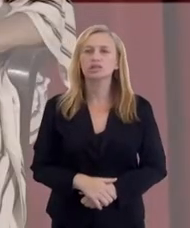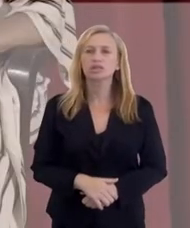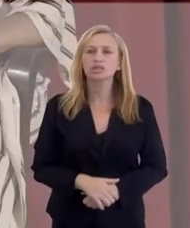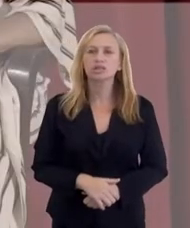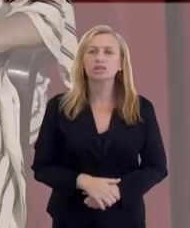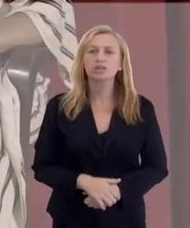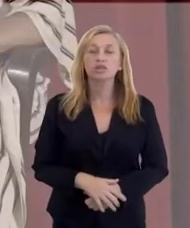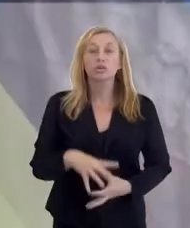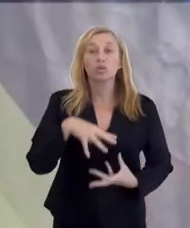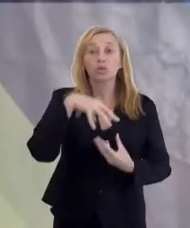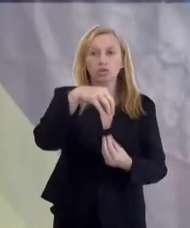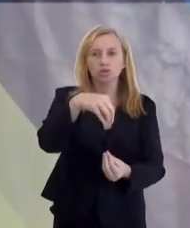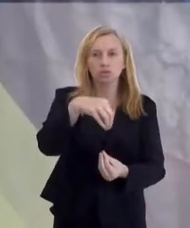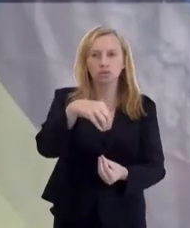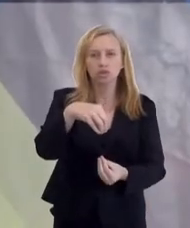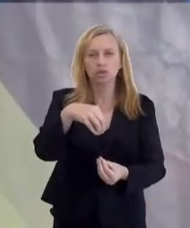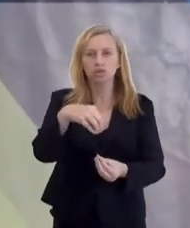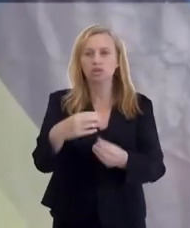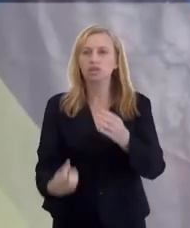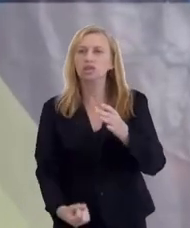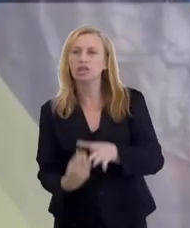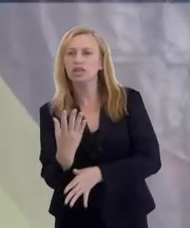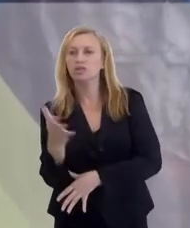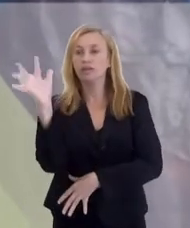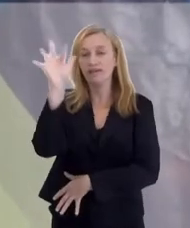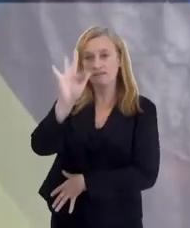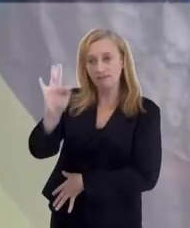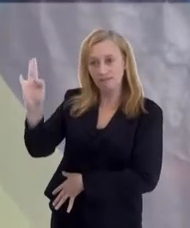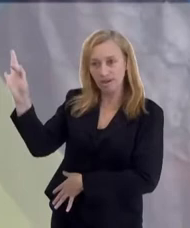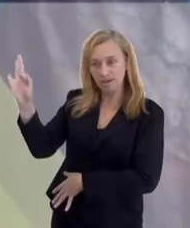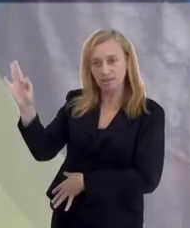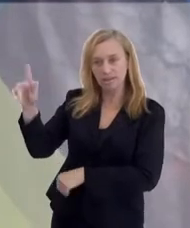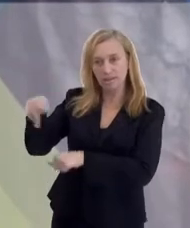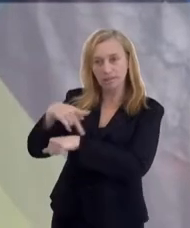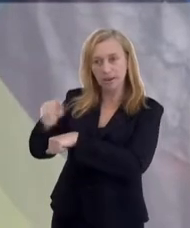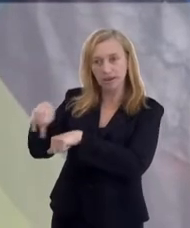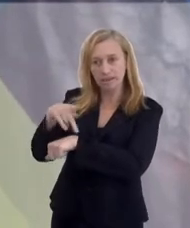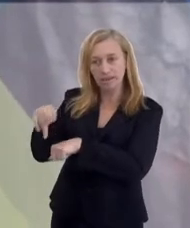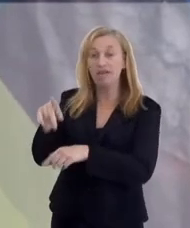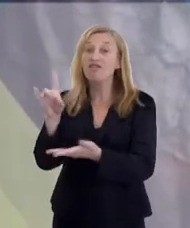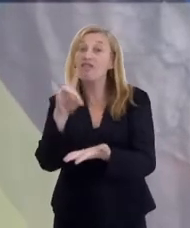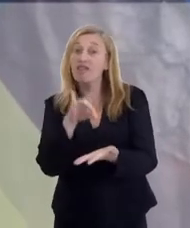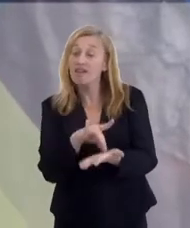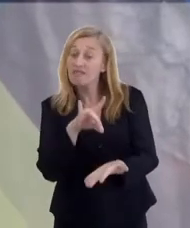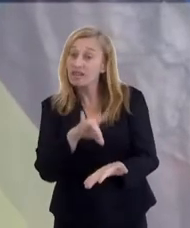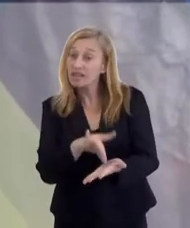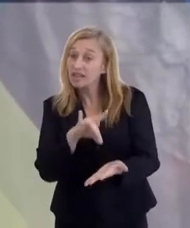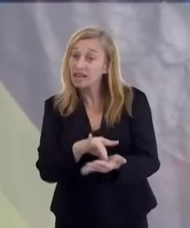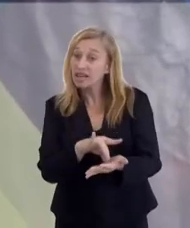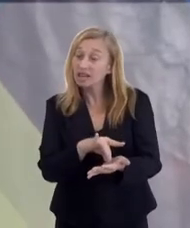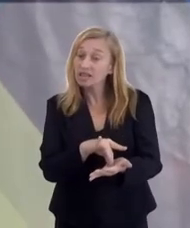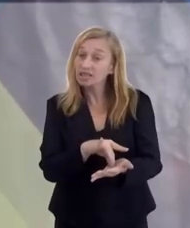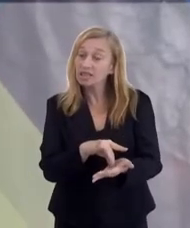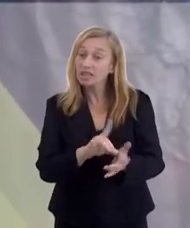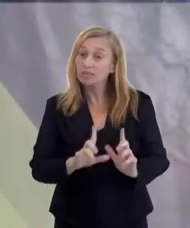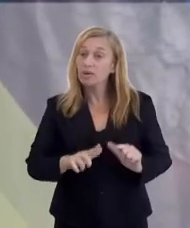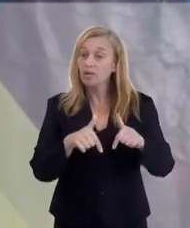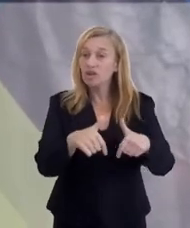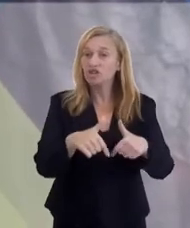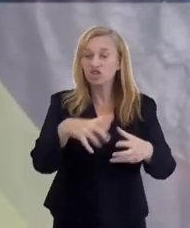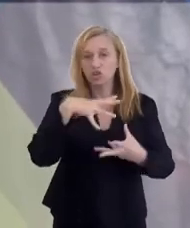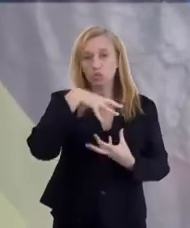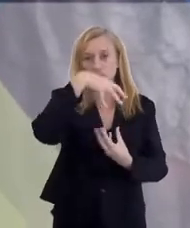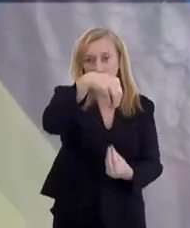Espiritismo? Então, o Espiritismo nasceu em França. Na verdade, ele nasceu pela